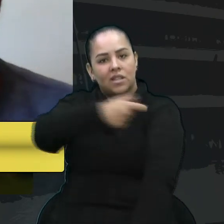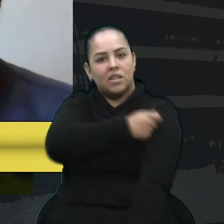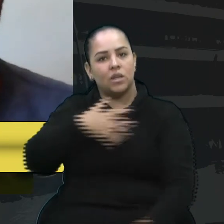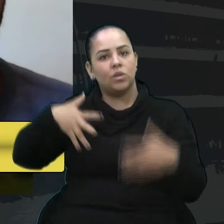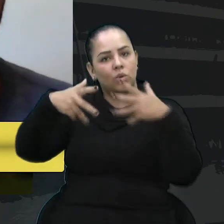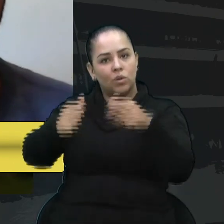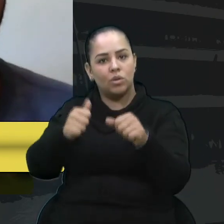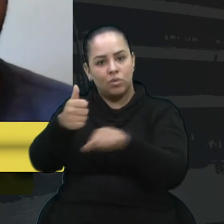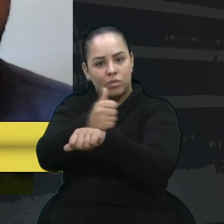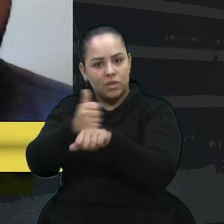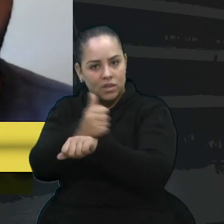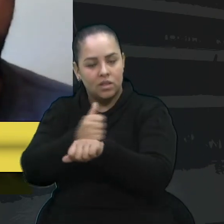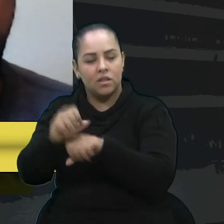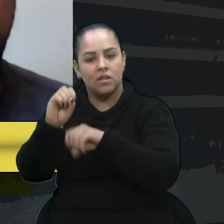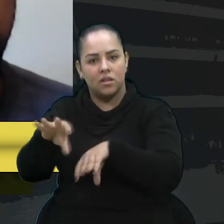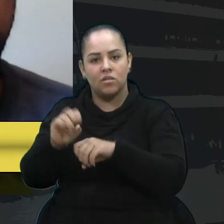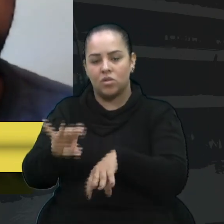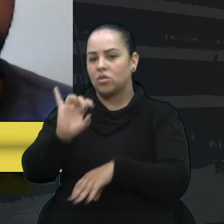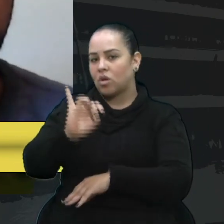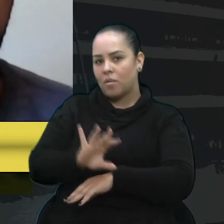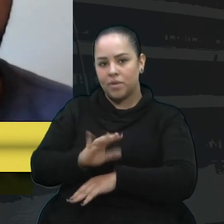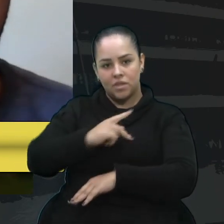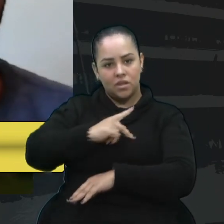de educação. Era isso, senhor presidente. Muito obrigado.